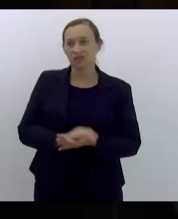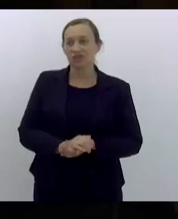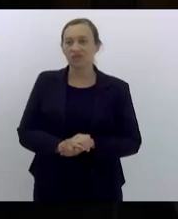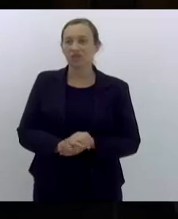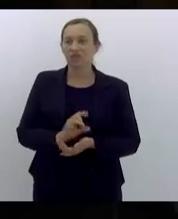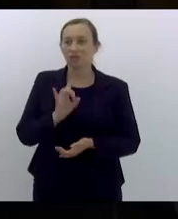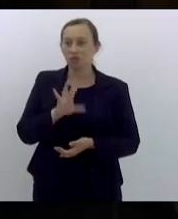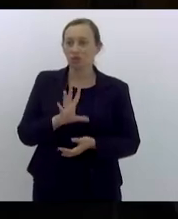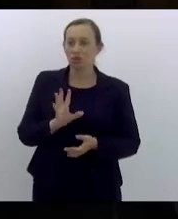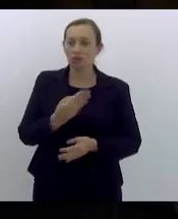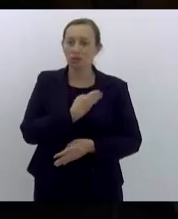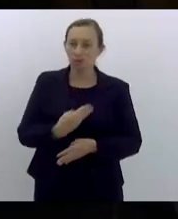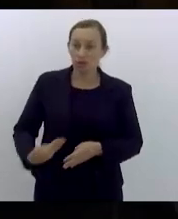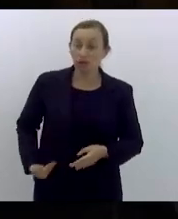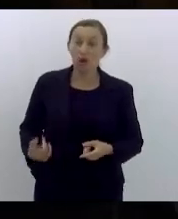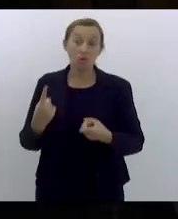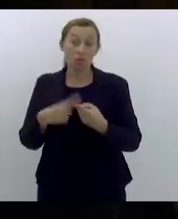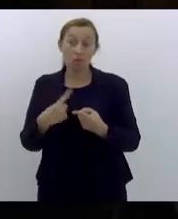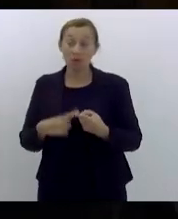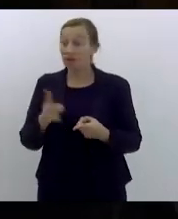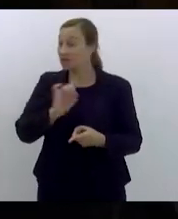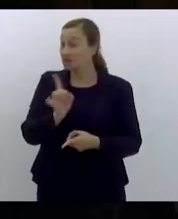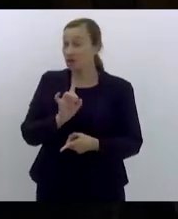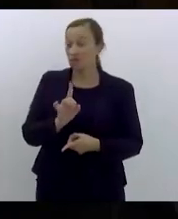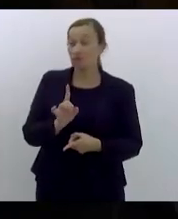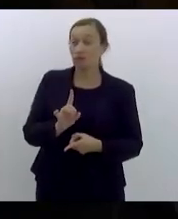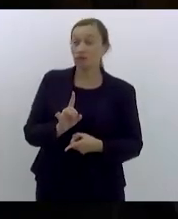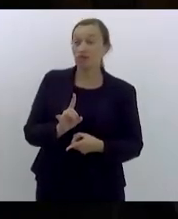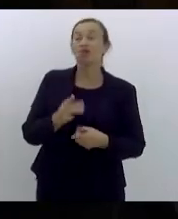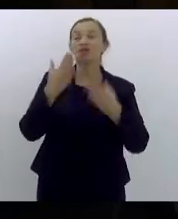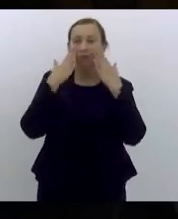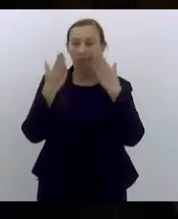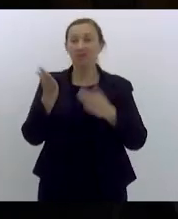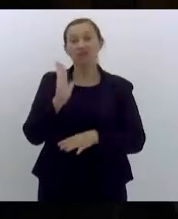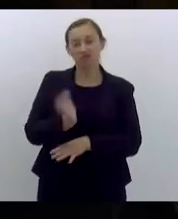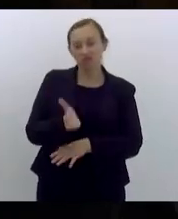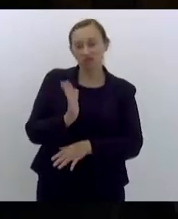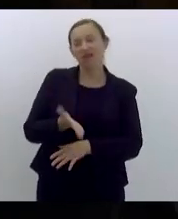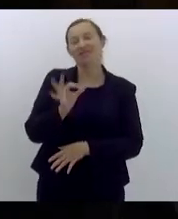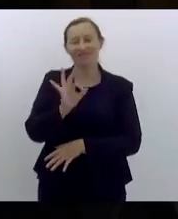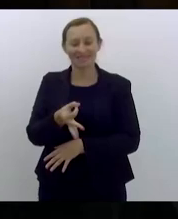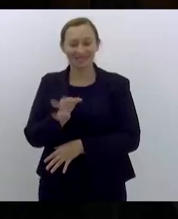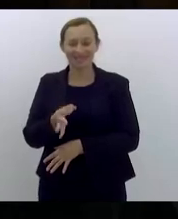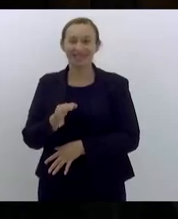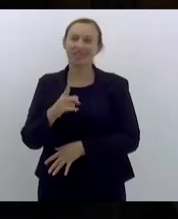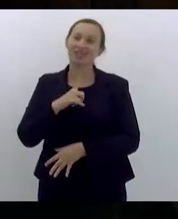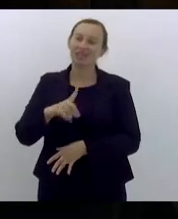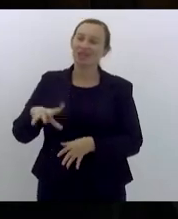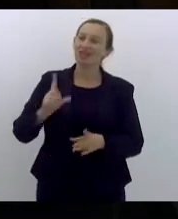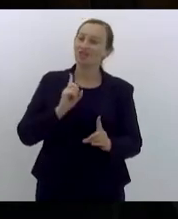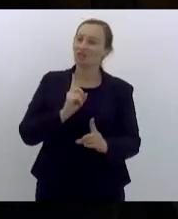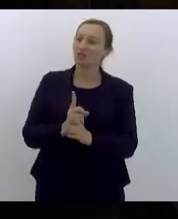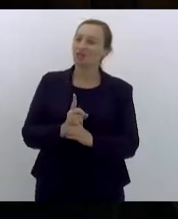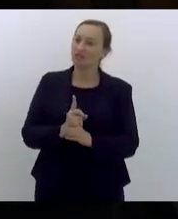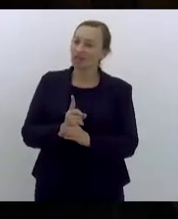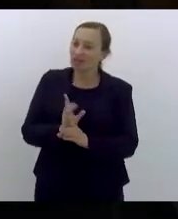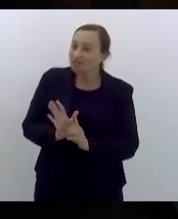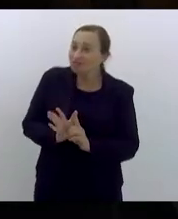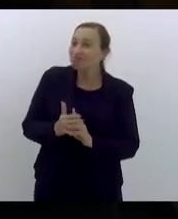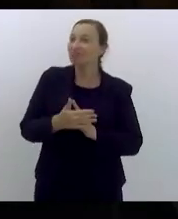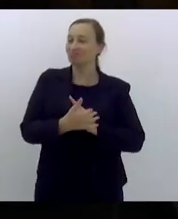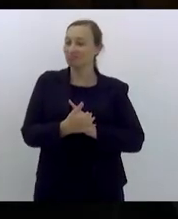exclusivamente do governador porque se assim não fosse nós já teríamos apresentado e tenho a certeza que teria encontrado acolhida